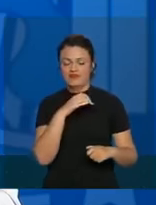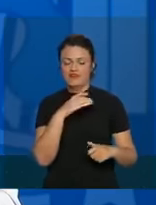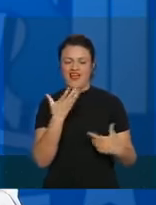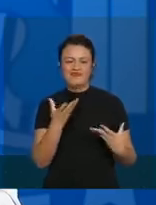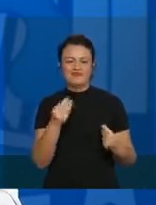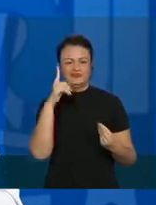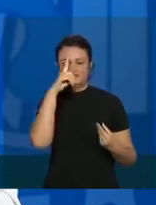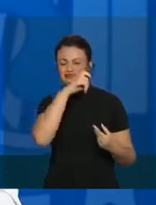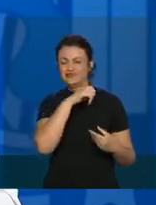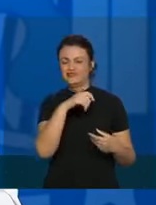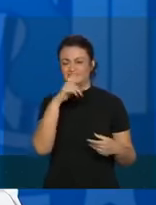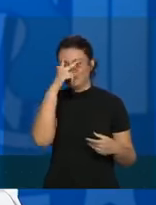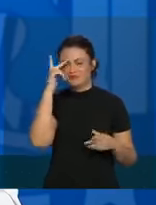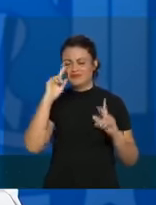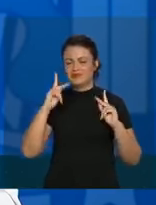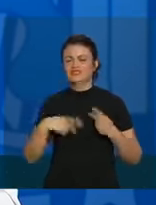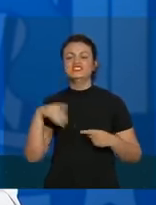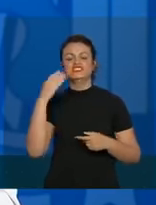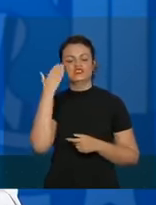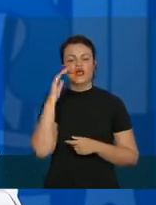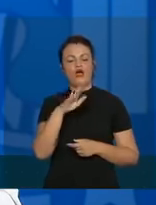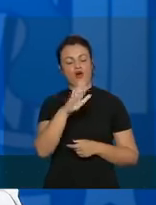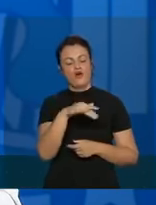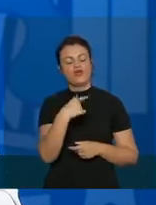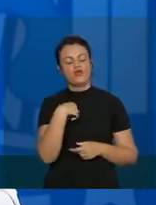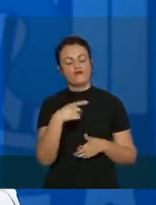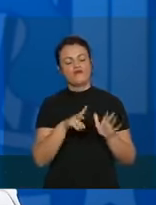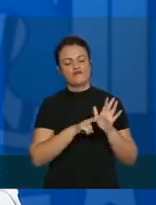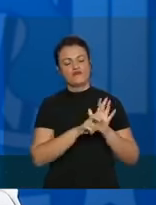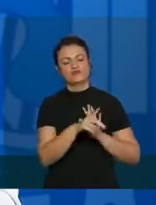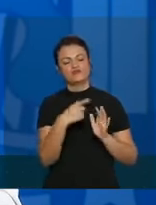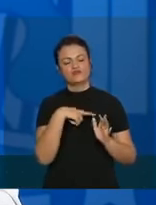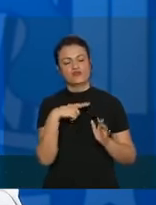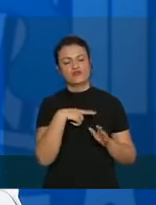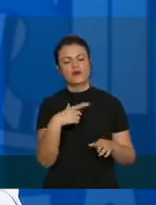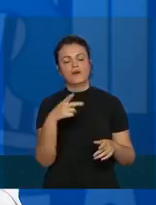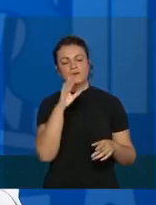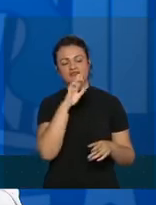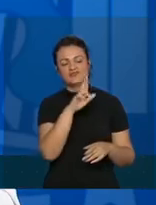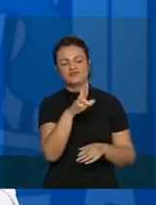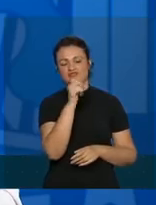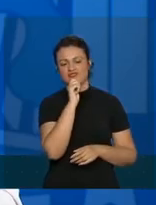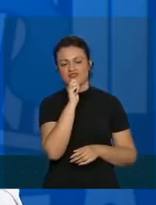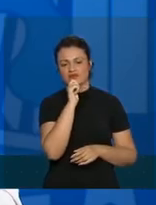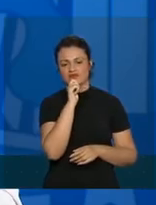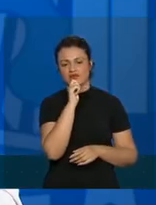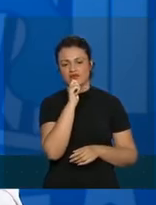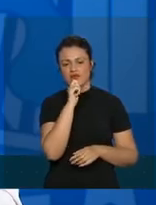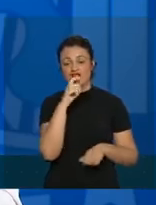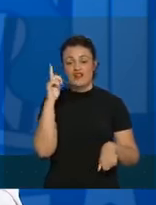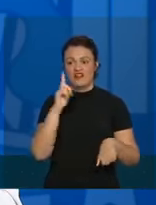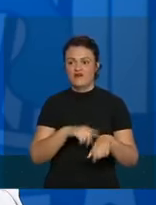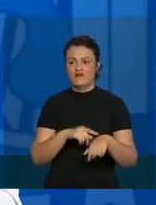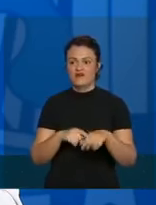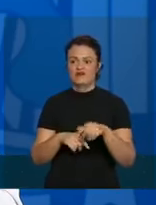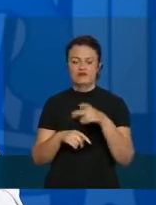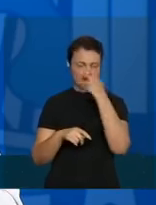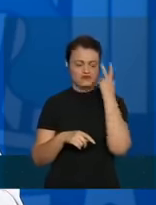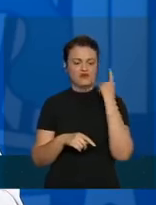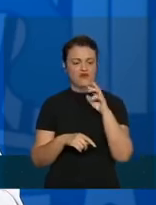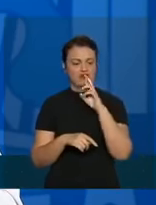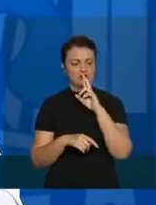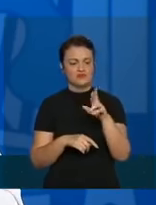difícil para o ser humano chegar e falar assim, eu tenho um vírus e eu ainda não tenho uma resposta. Normalmente, alguém faz uma resposta.